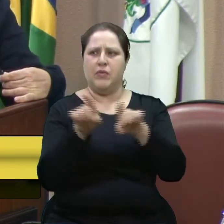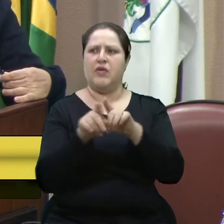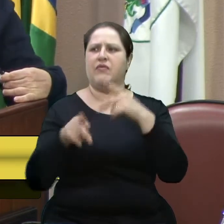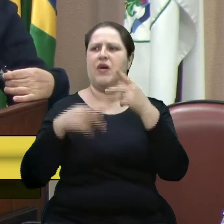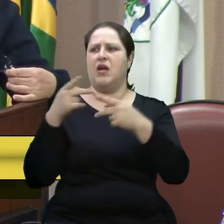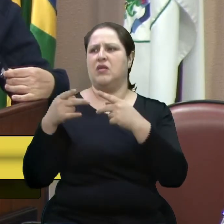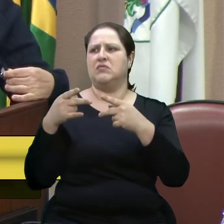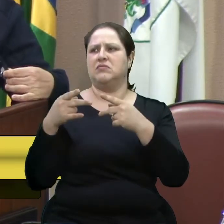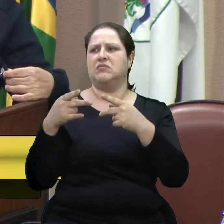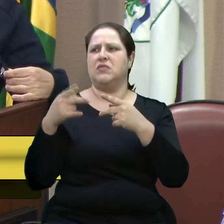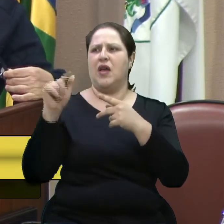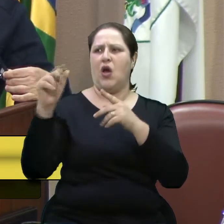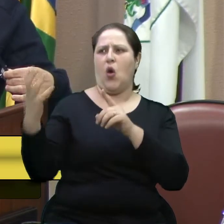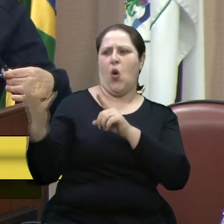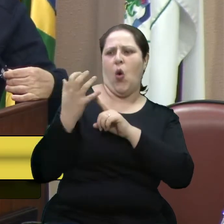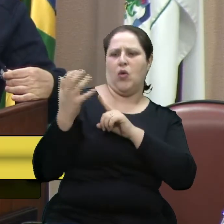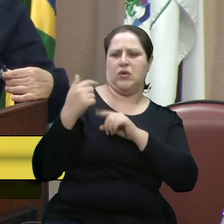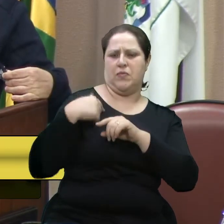eu, todos os vereadores aqui?